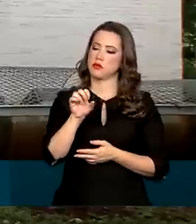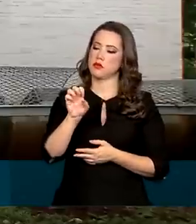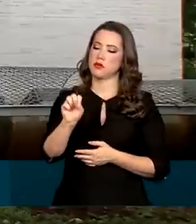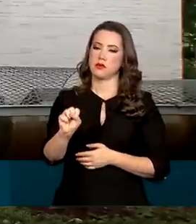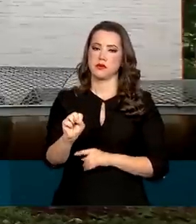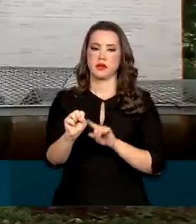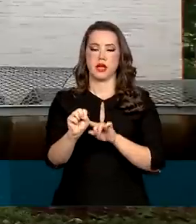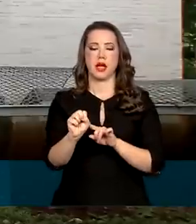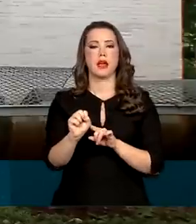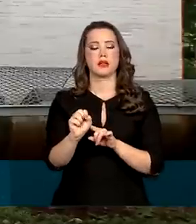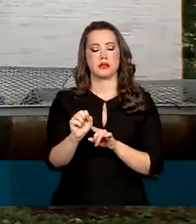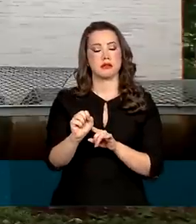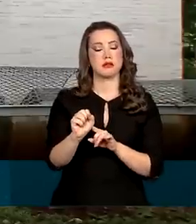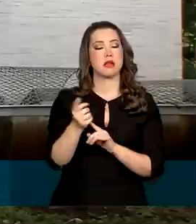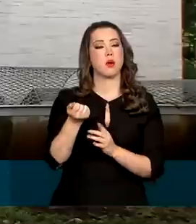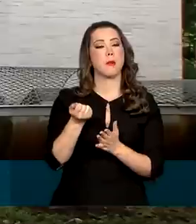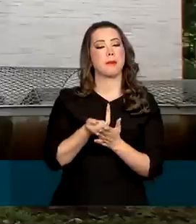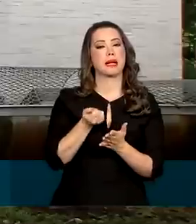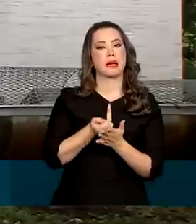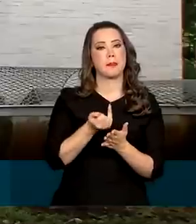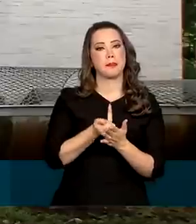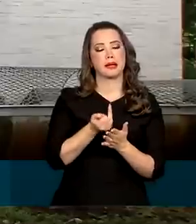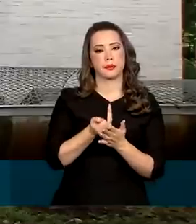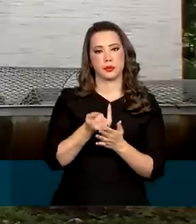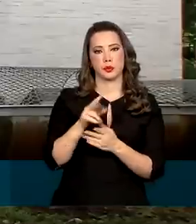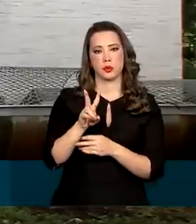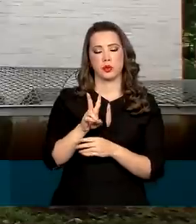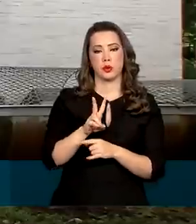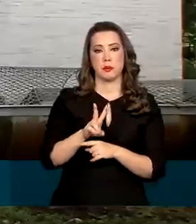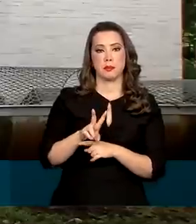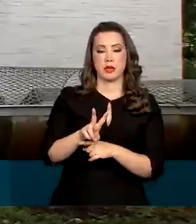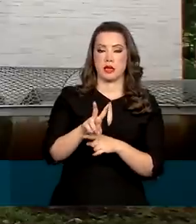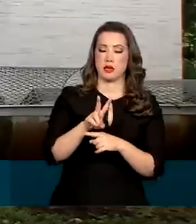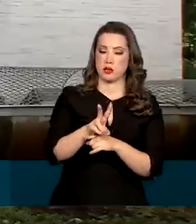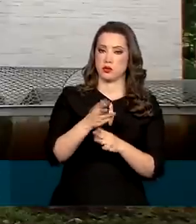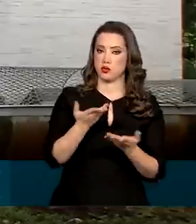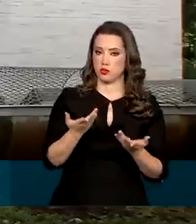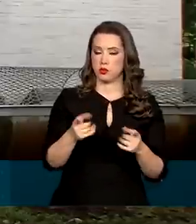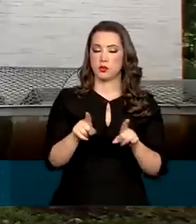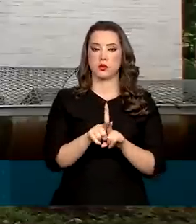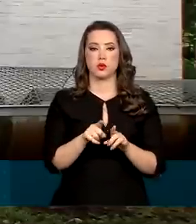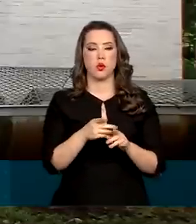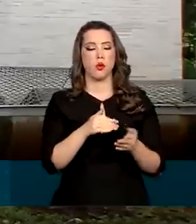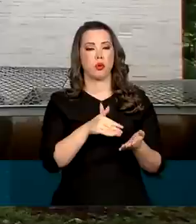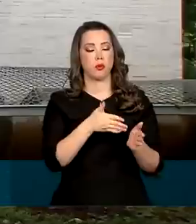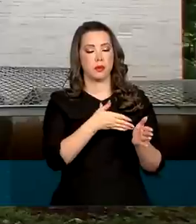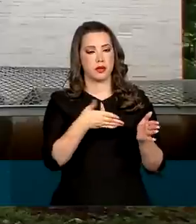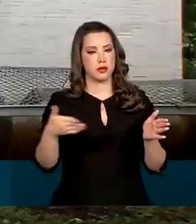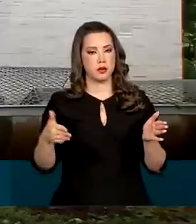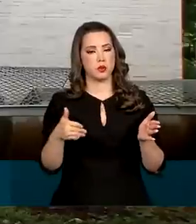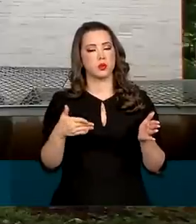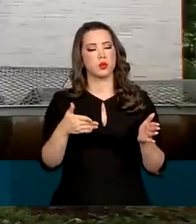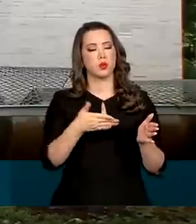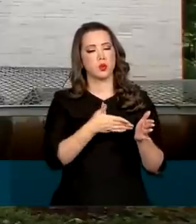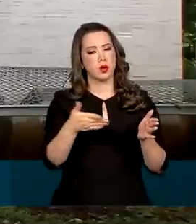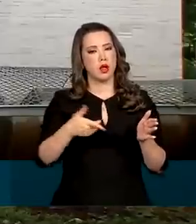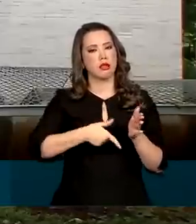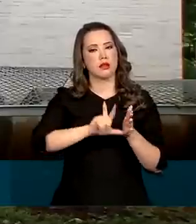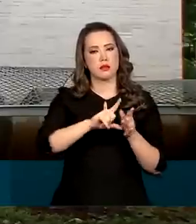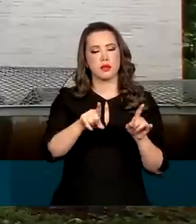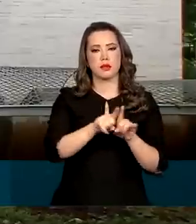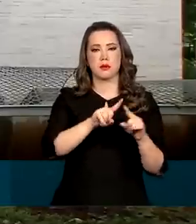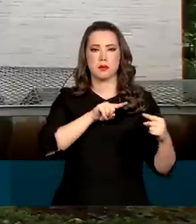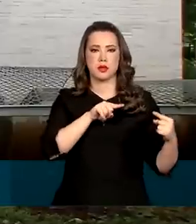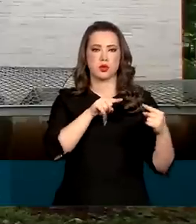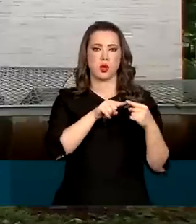Fundo de Financiamento Estudantil. De acordo com o Ministério da Educação, os prazos foram adiantados para um maior alinhamento com os